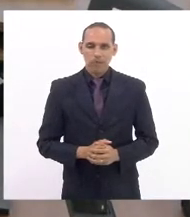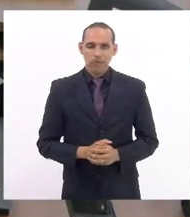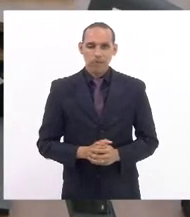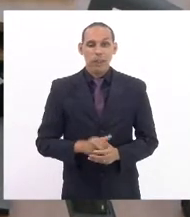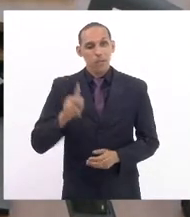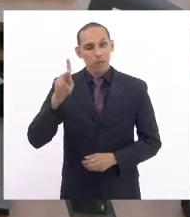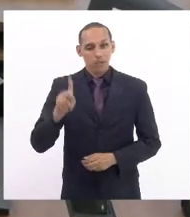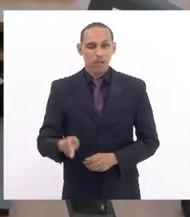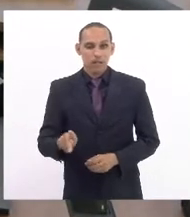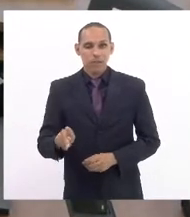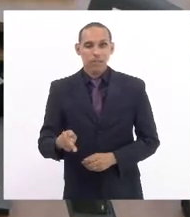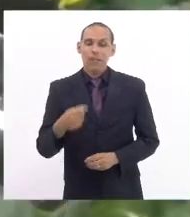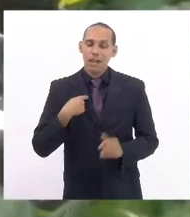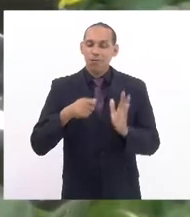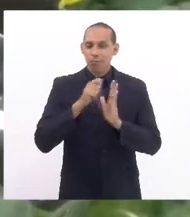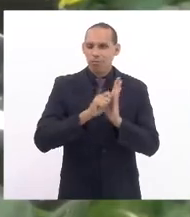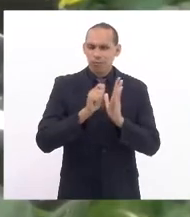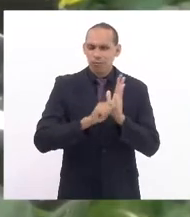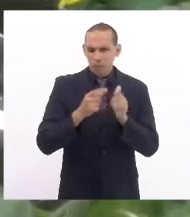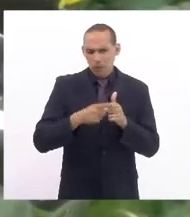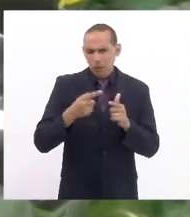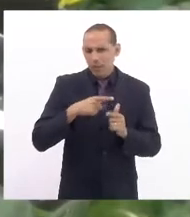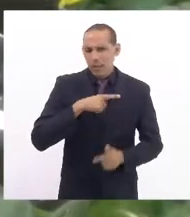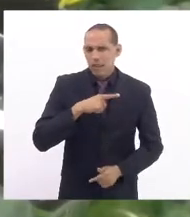Presidente, eu sou autora, tem problema?